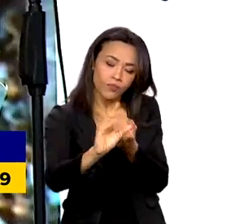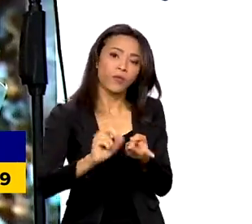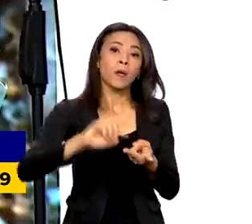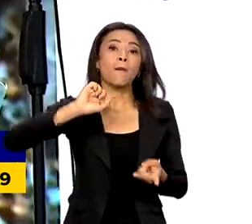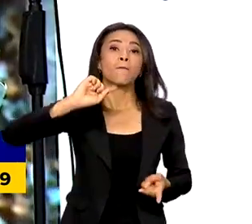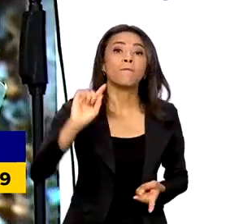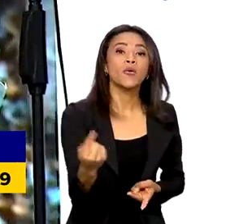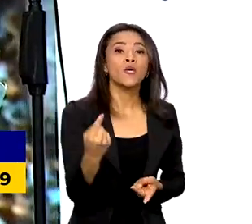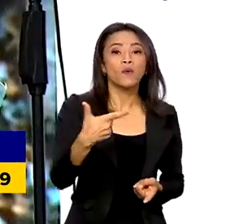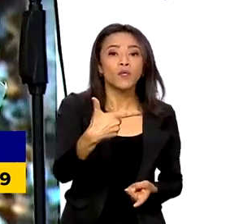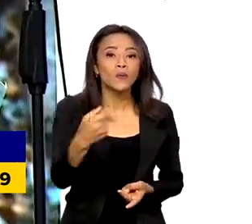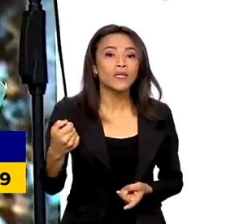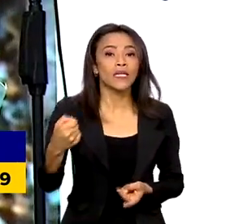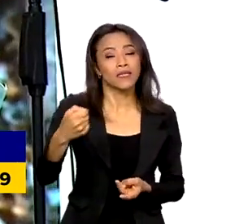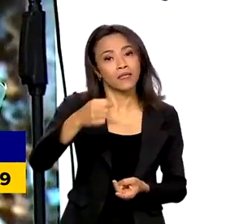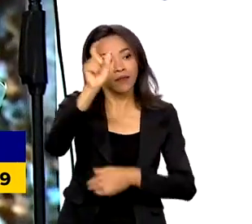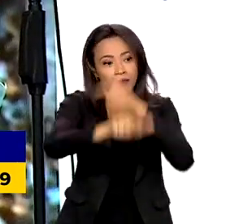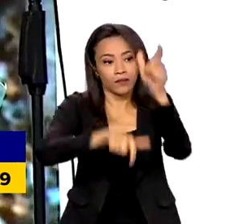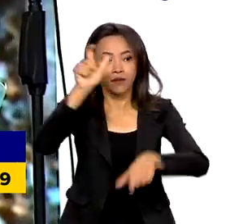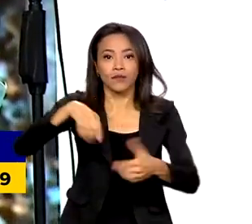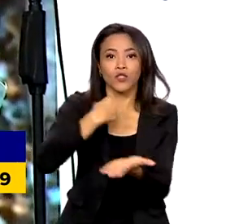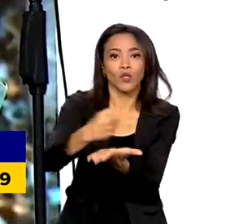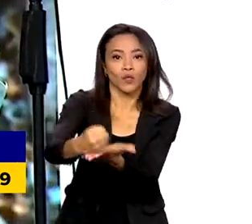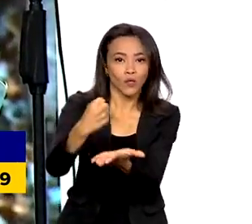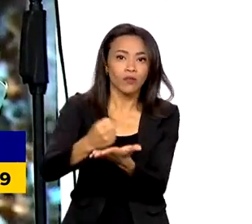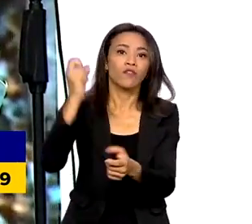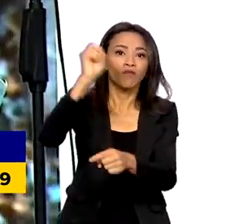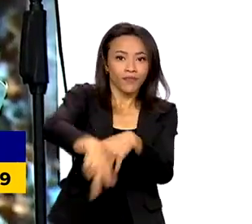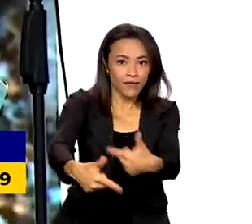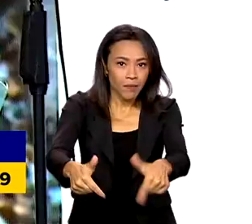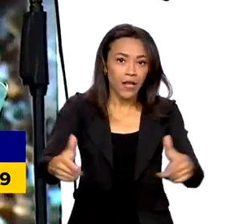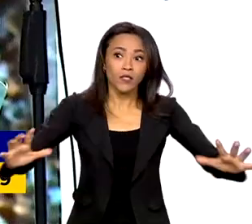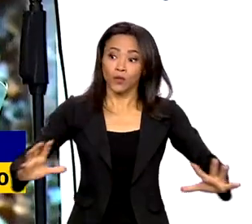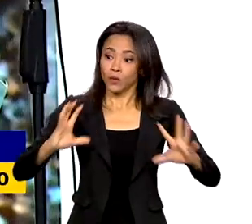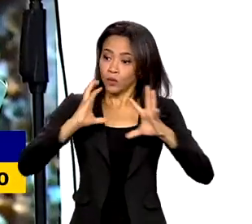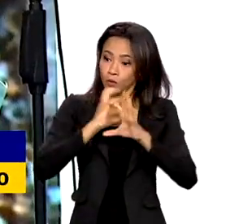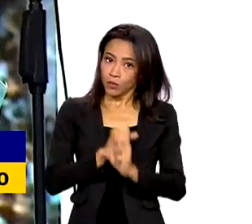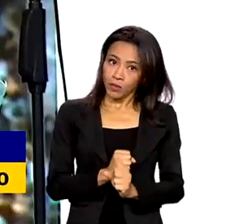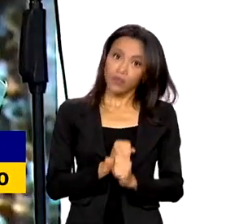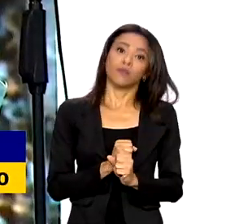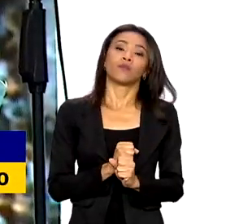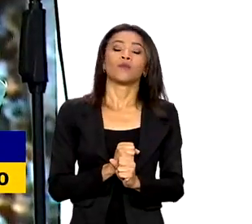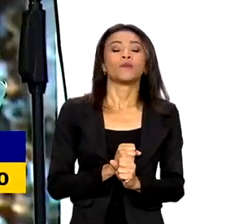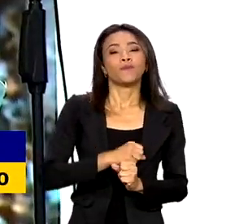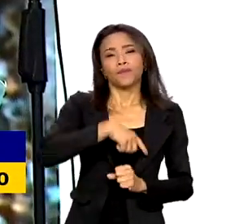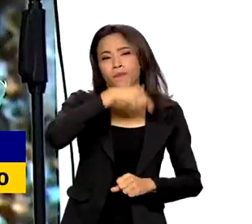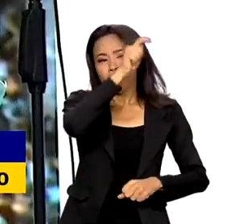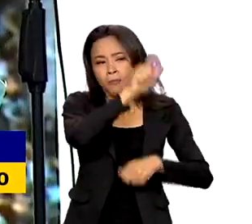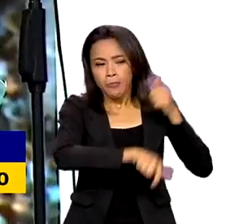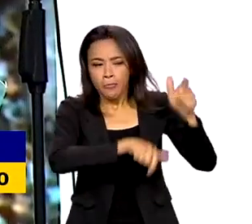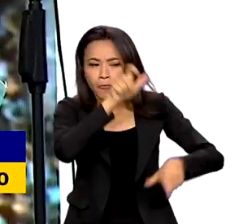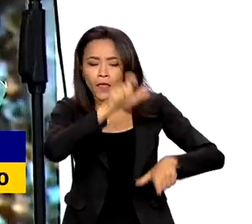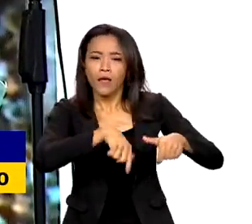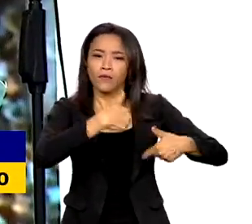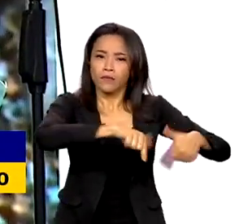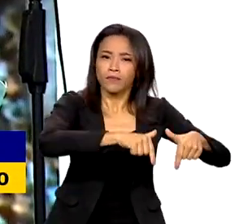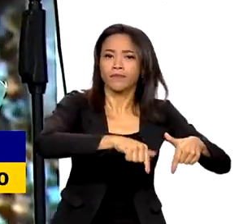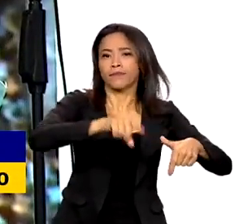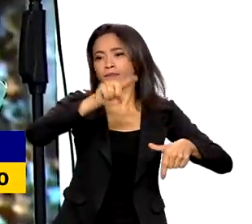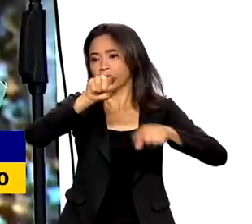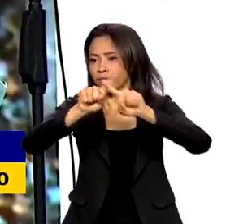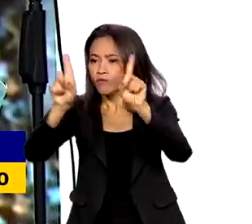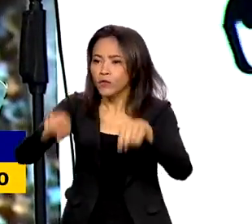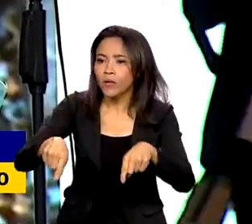funcionários estão aqui agora, somando, presidente Lula, os funcionários, os trabalhadores, os operários